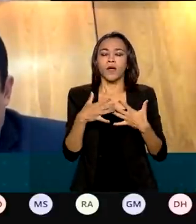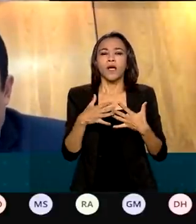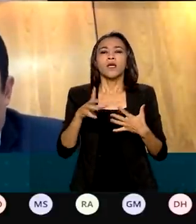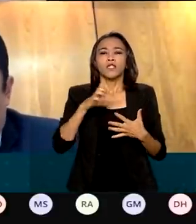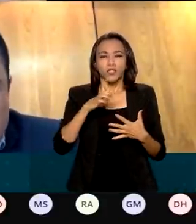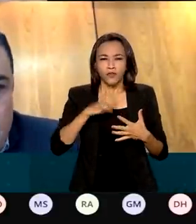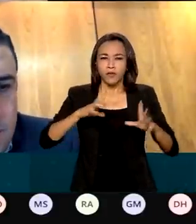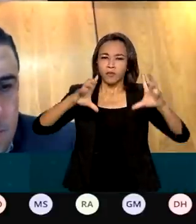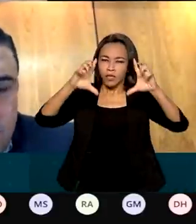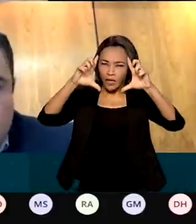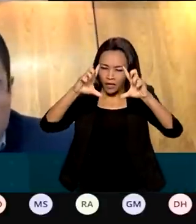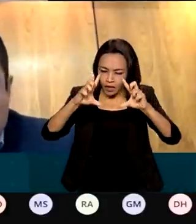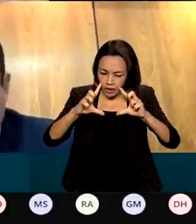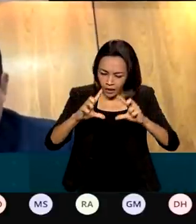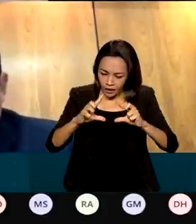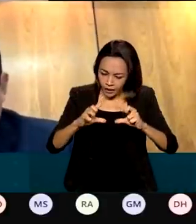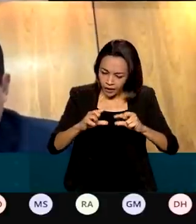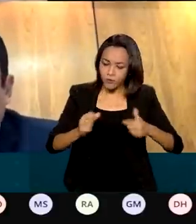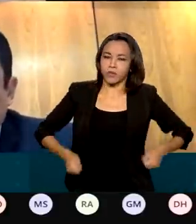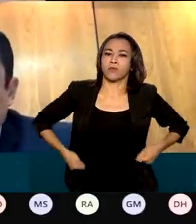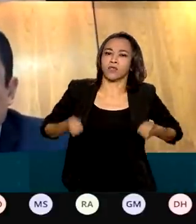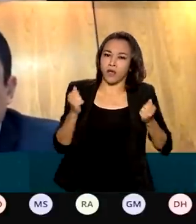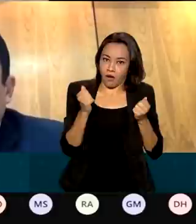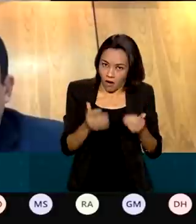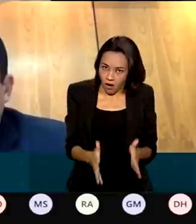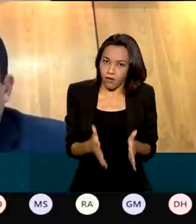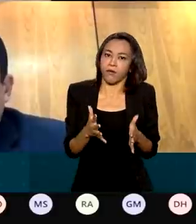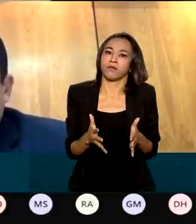redução de despesa discricionária, mesmo que pequena.